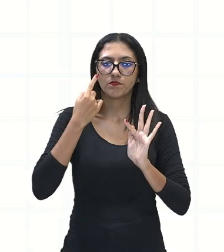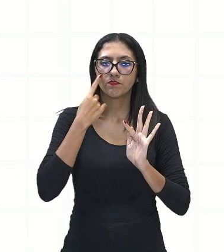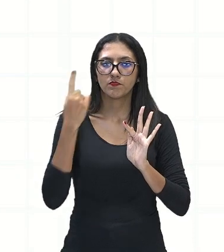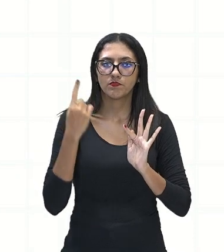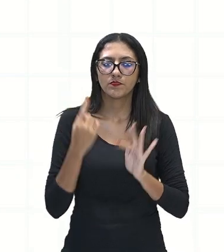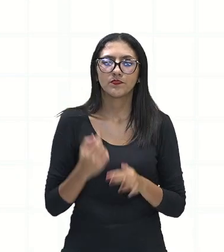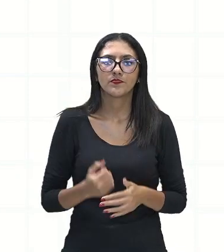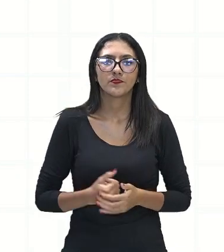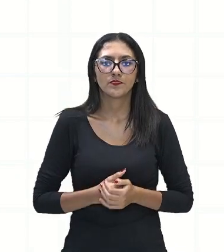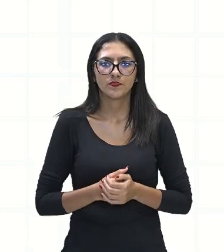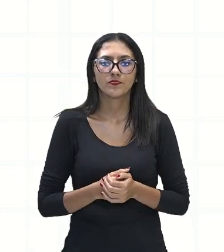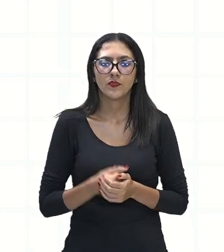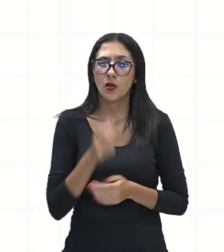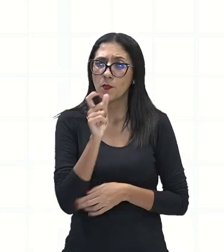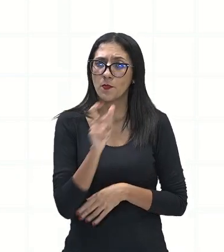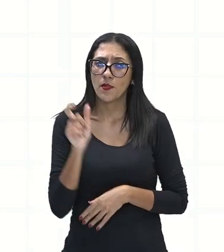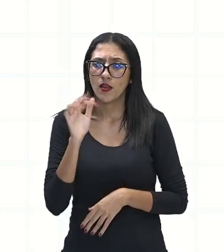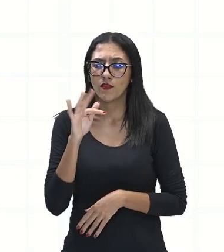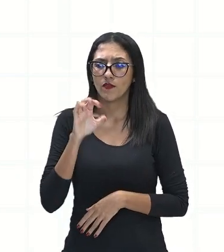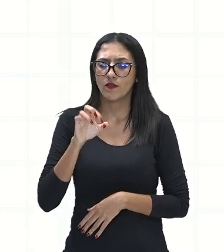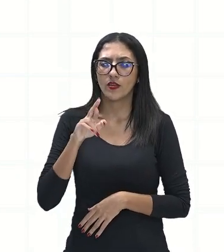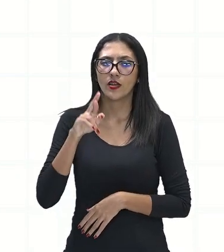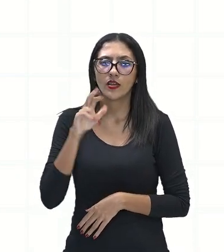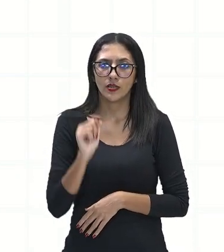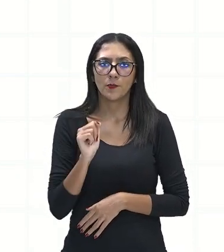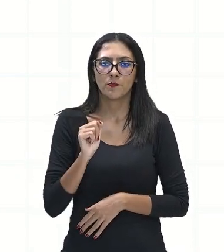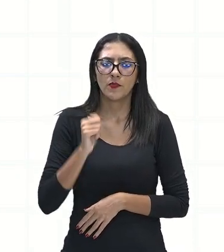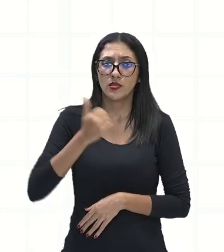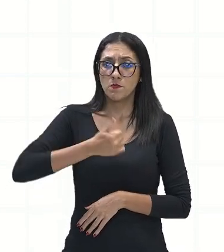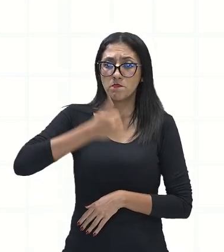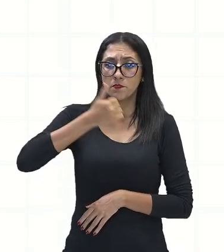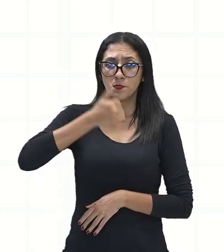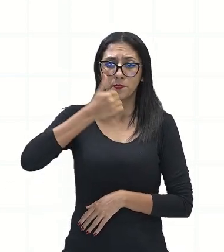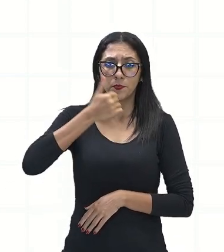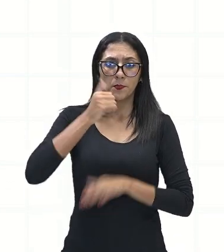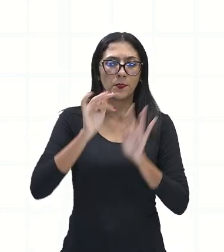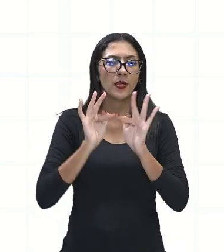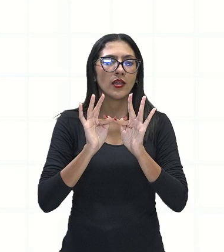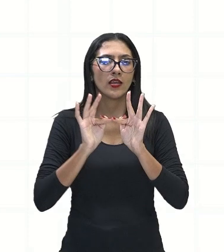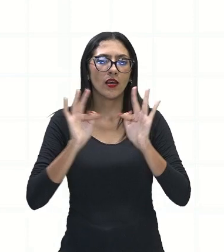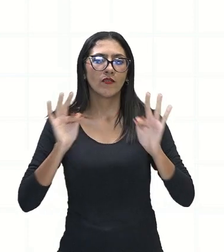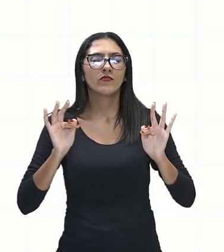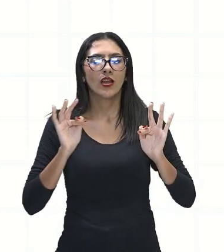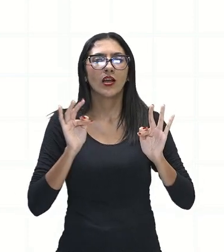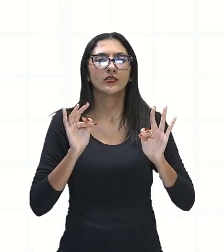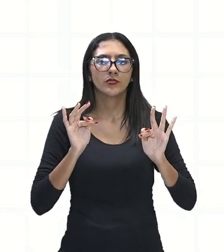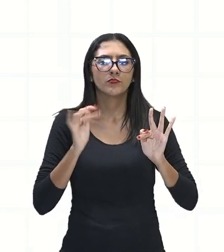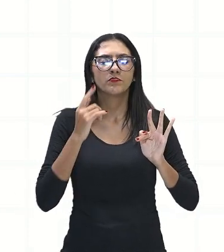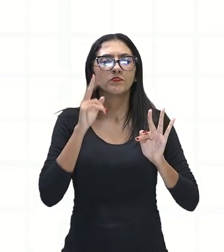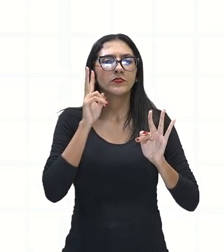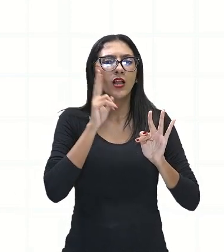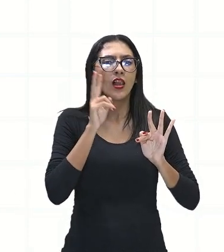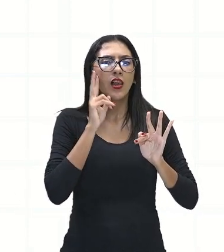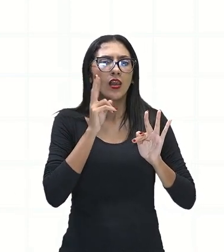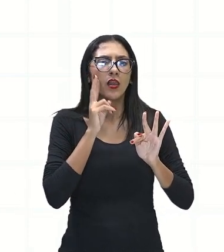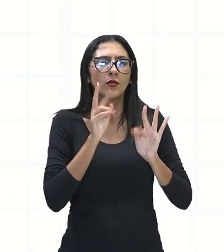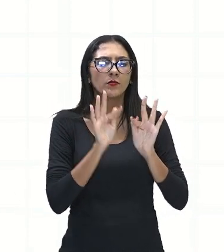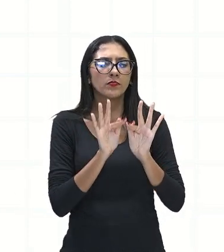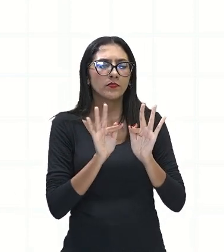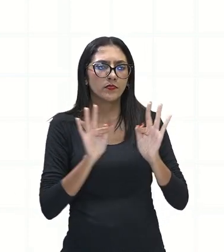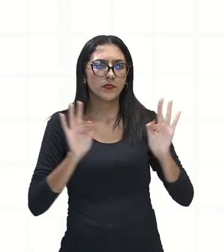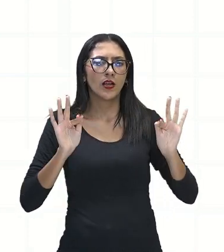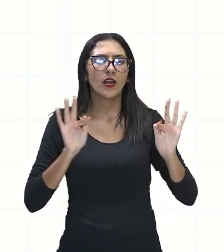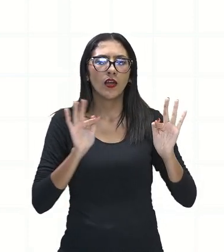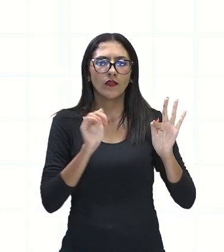observa, né? A palavra fera, aqui, nesse contexto, quando a gente lembra aqui da palavra ambientais,